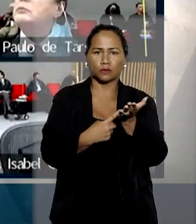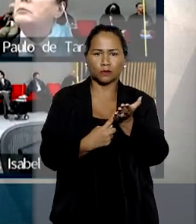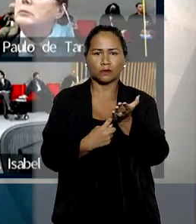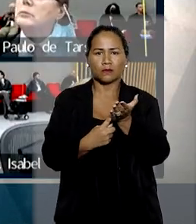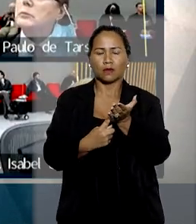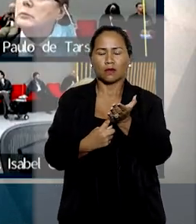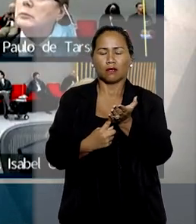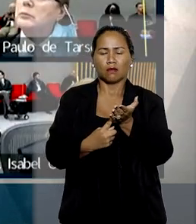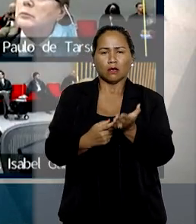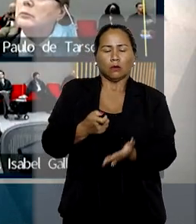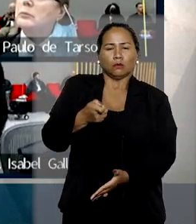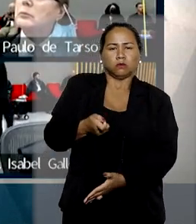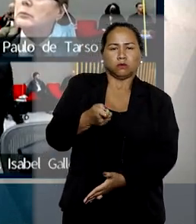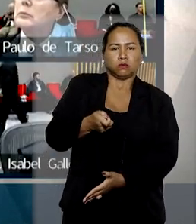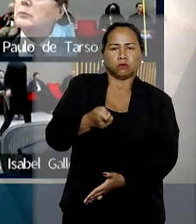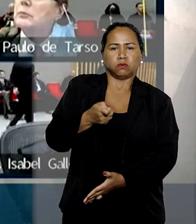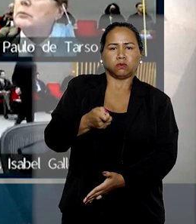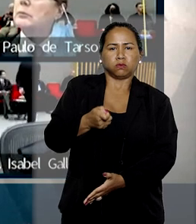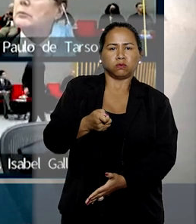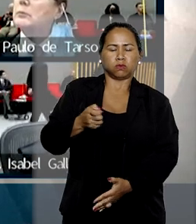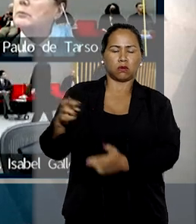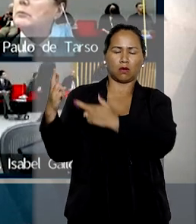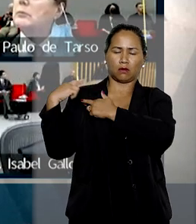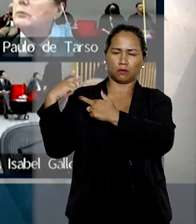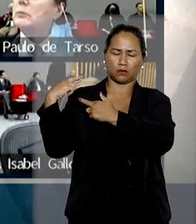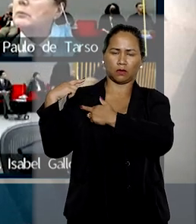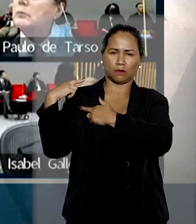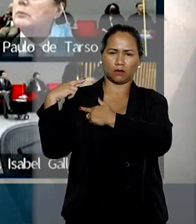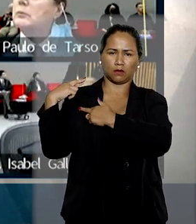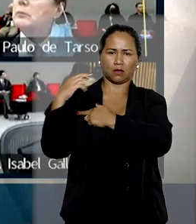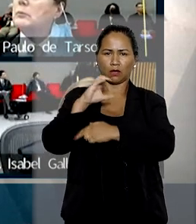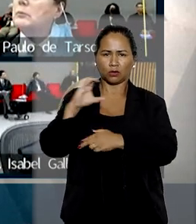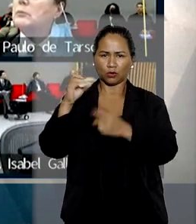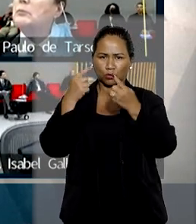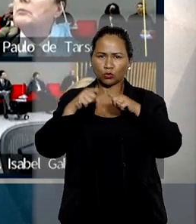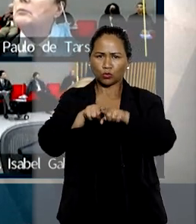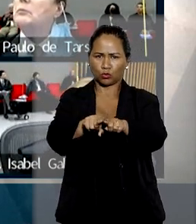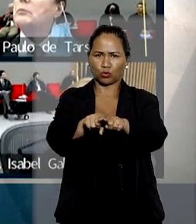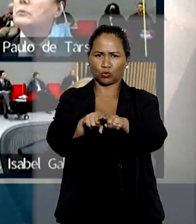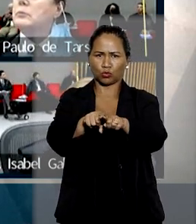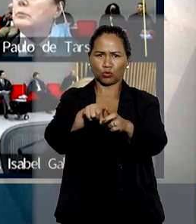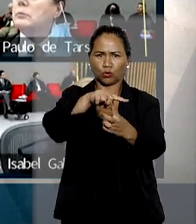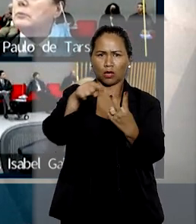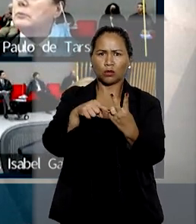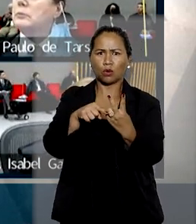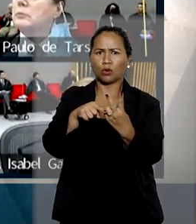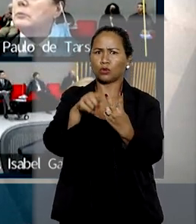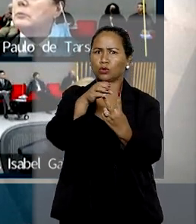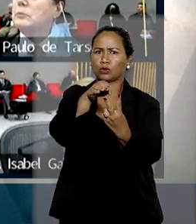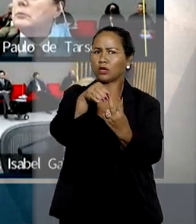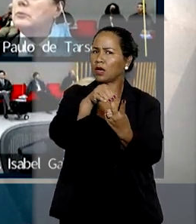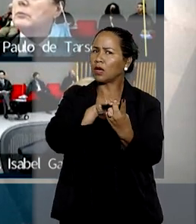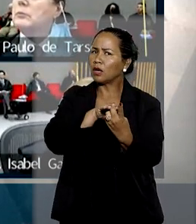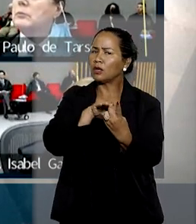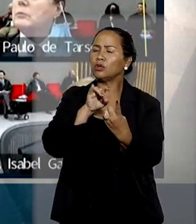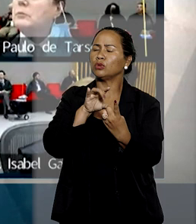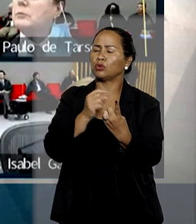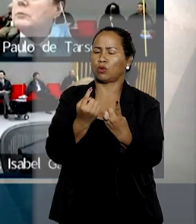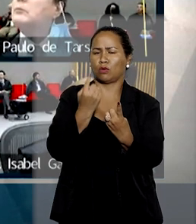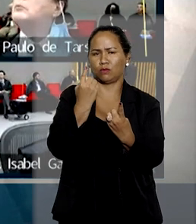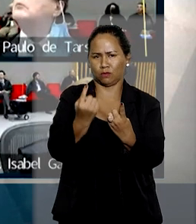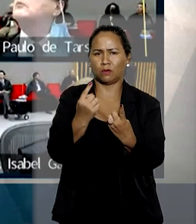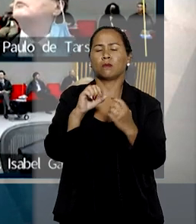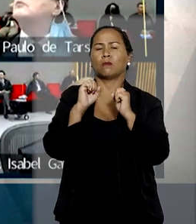estabeleceu que a obrigação pecuniária assumida por um dos correntistas perante terceiros não poderá repercutir na